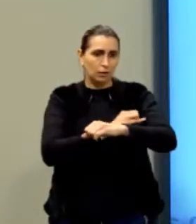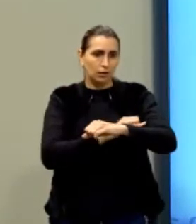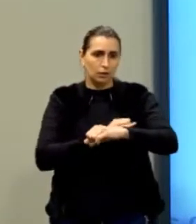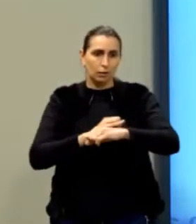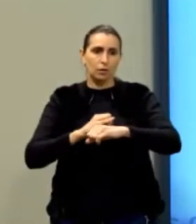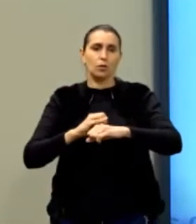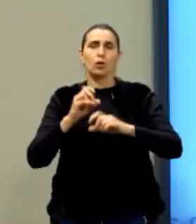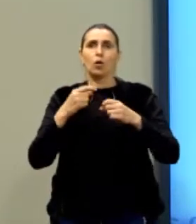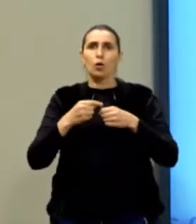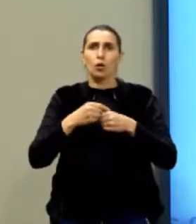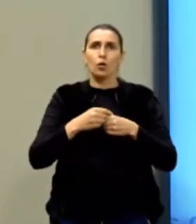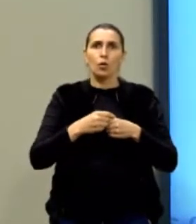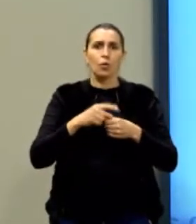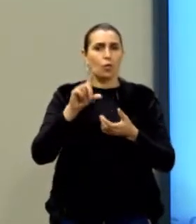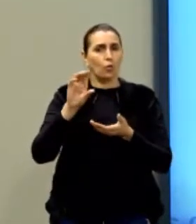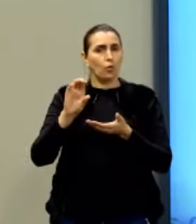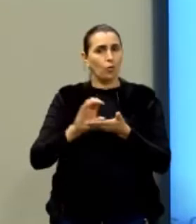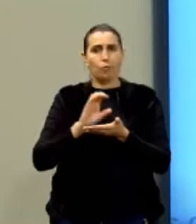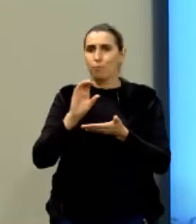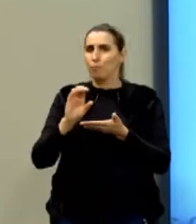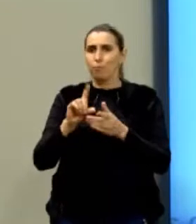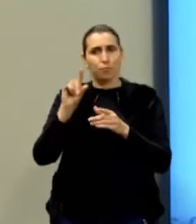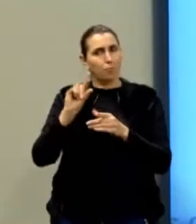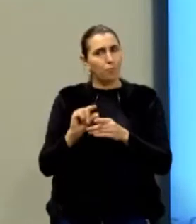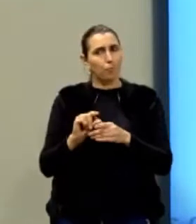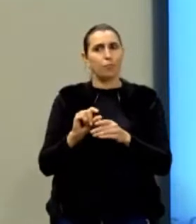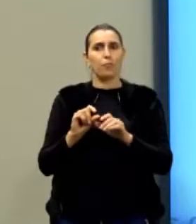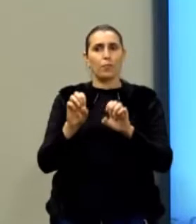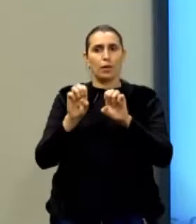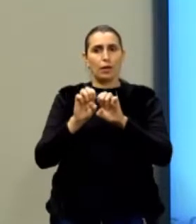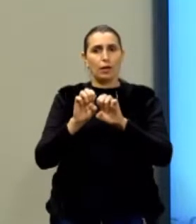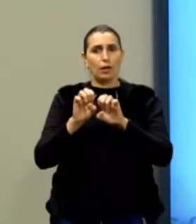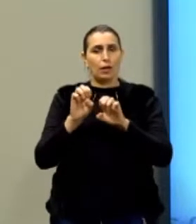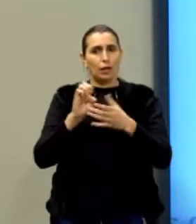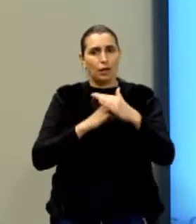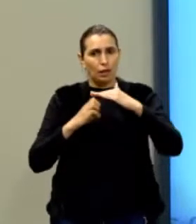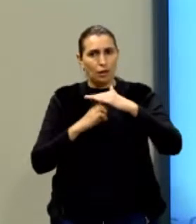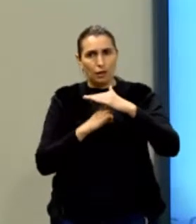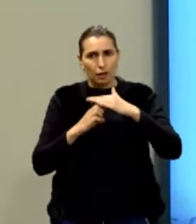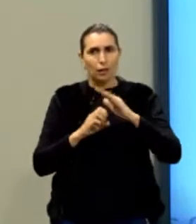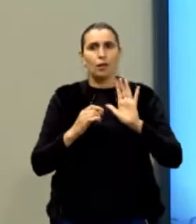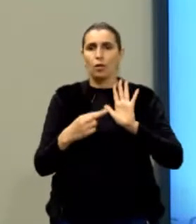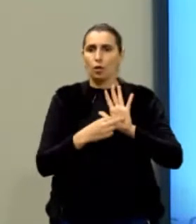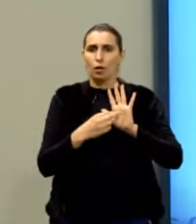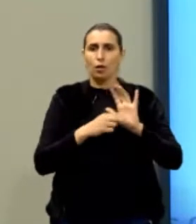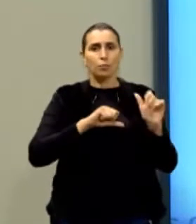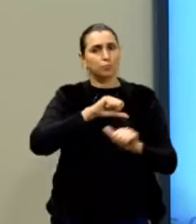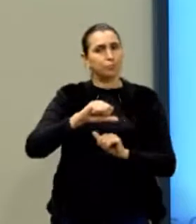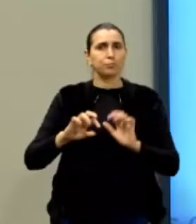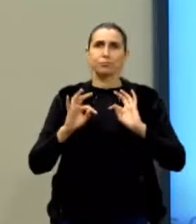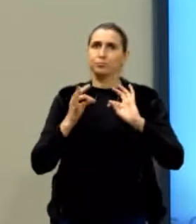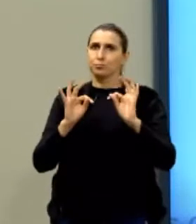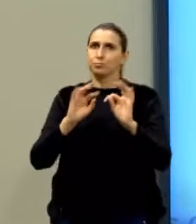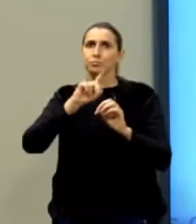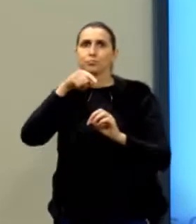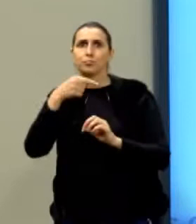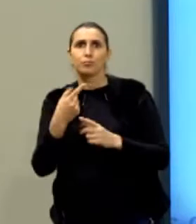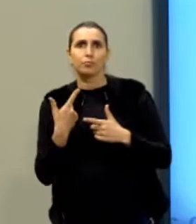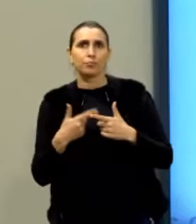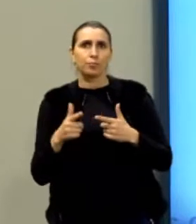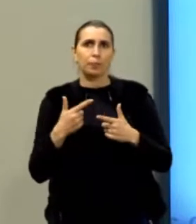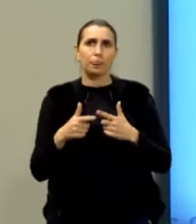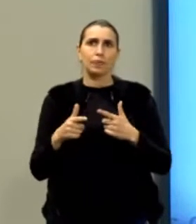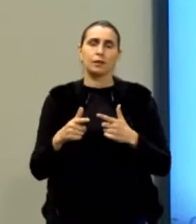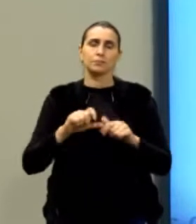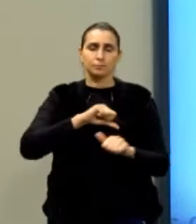a baixa capitalização das empresas exibidoras, as mudanças tecnológicas, entre outros fatores,